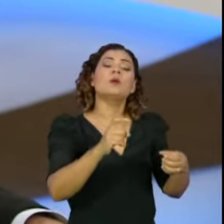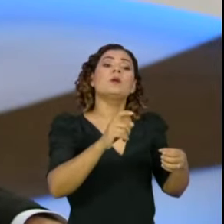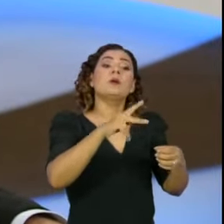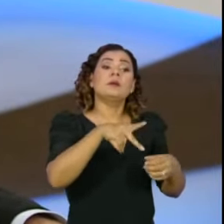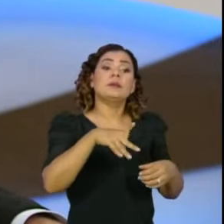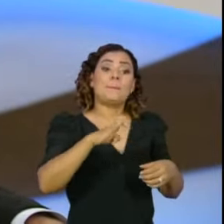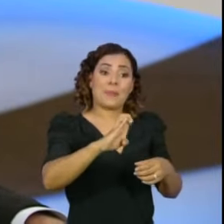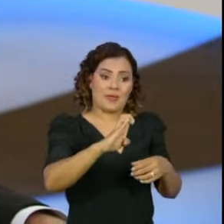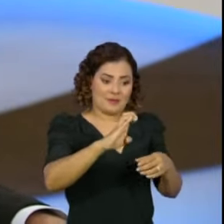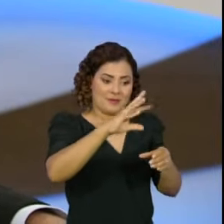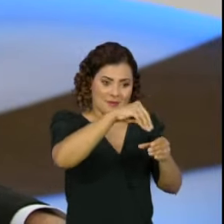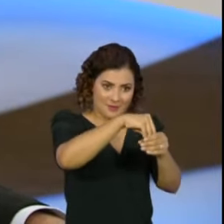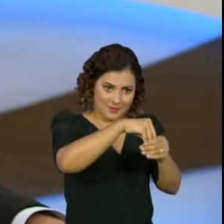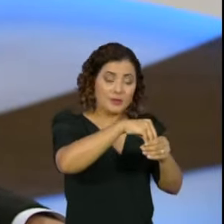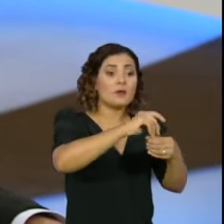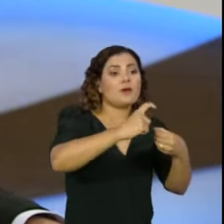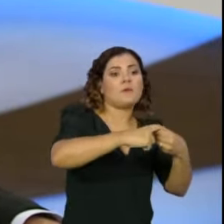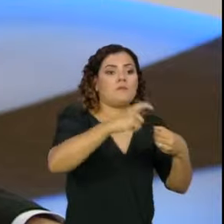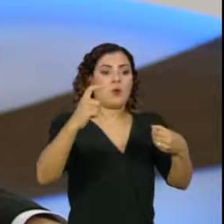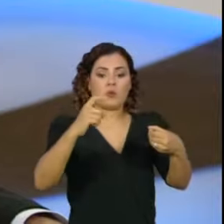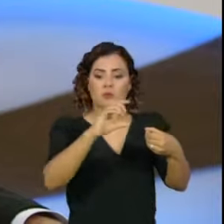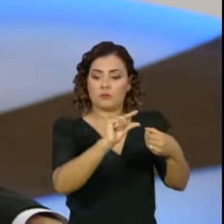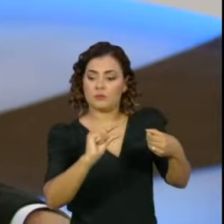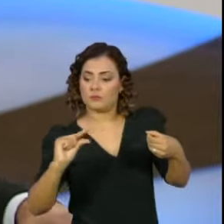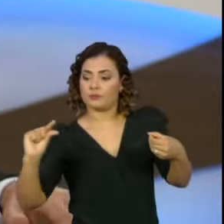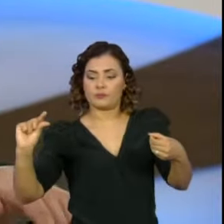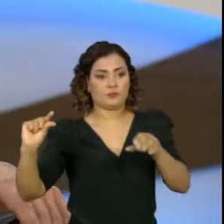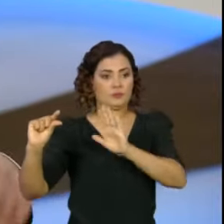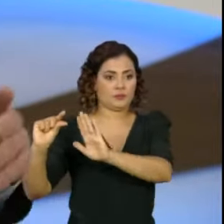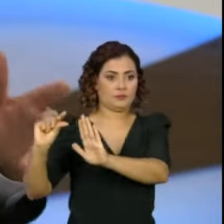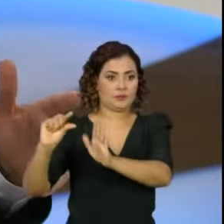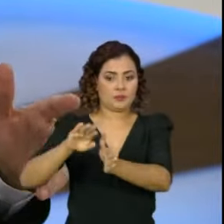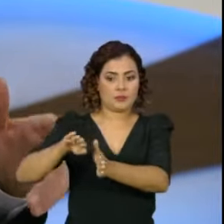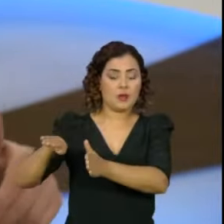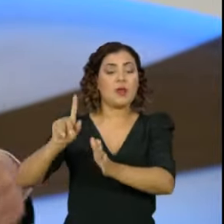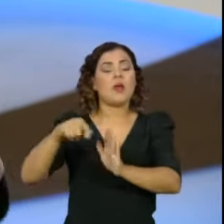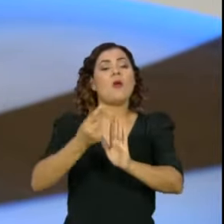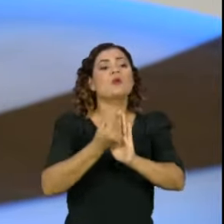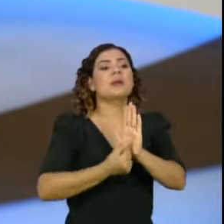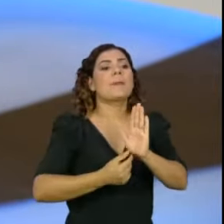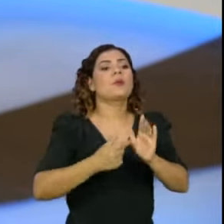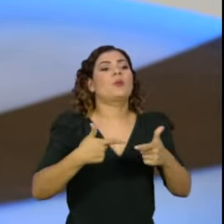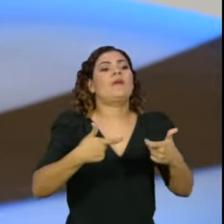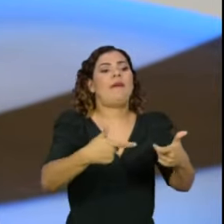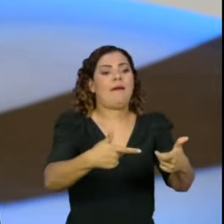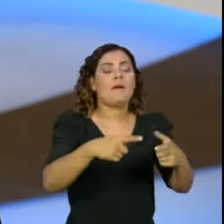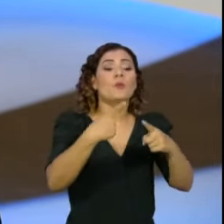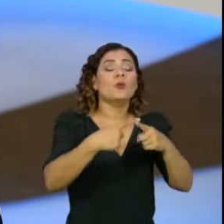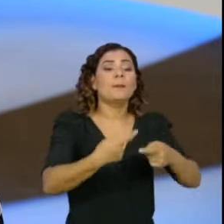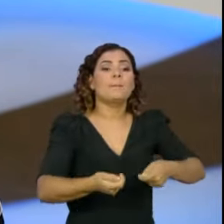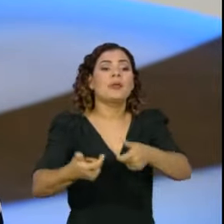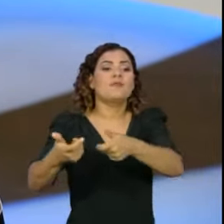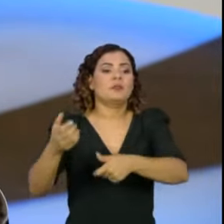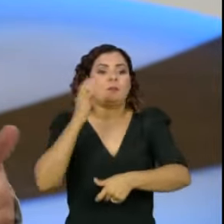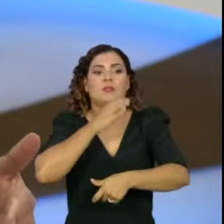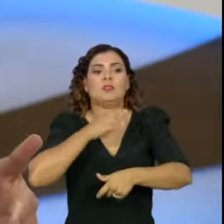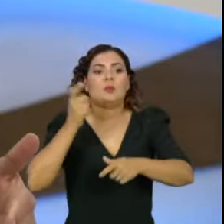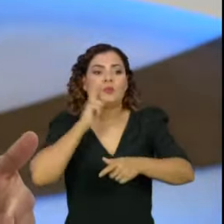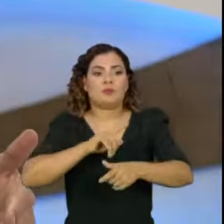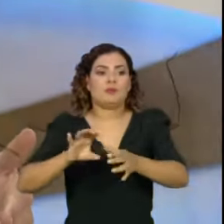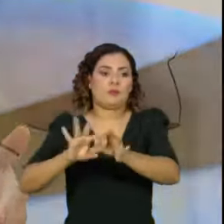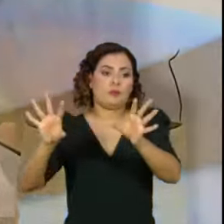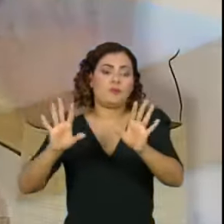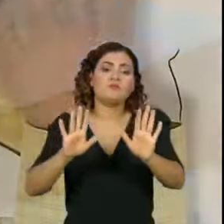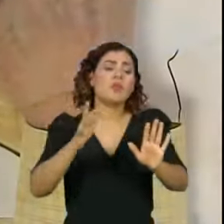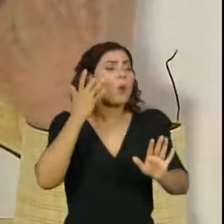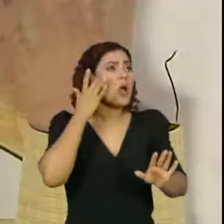da PEC que estabelece a cláusula de calamidade pública, justamente que é o orçamento de guerra que permitirá o auxílio emergencial. Eu não considero